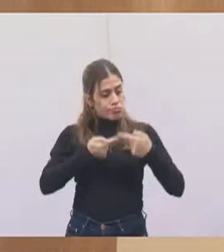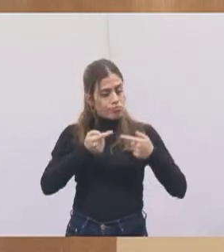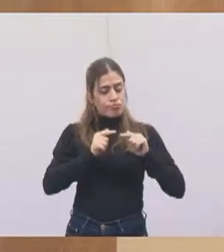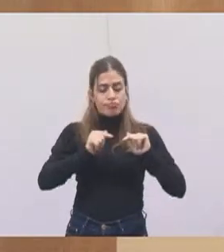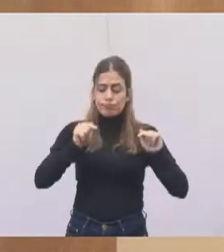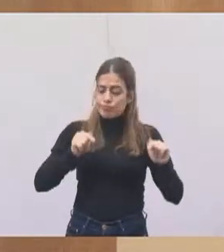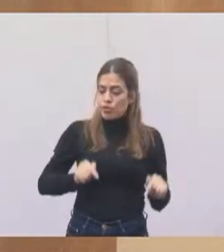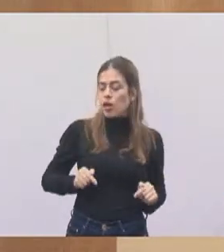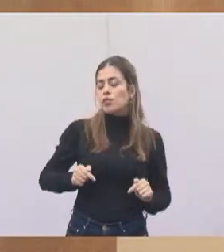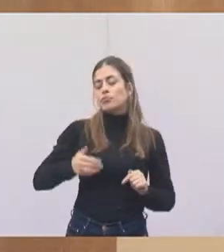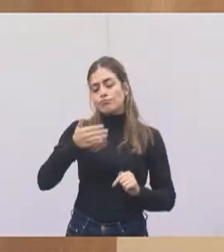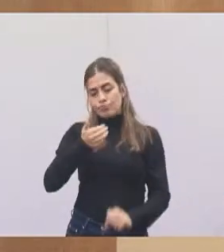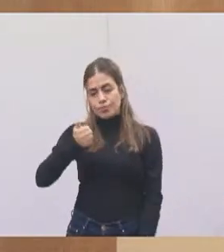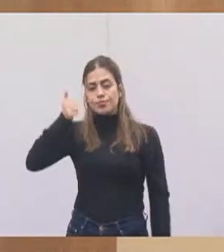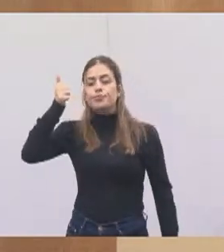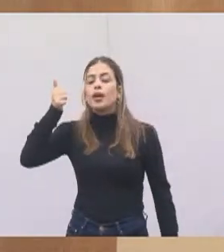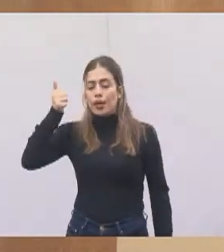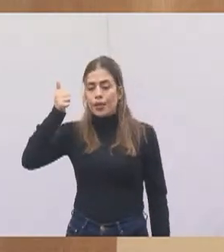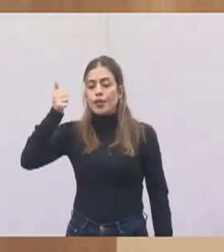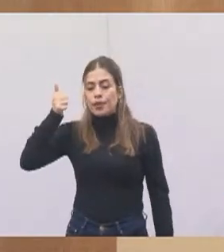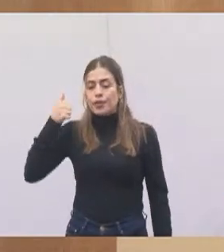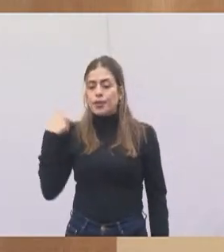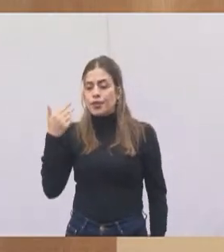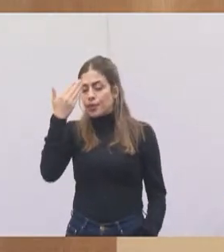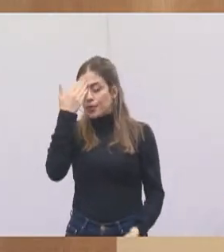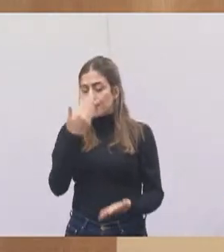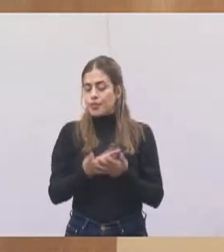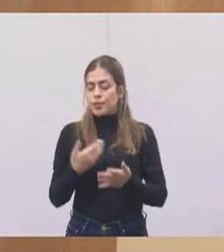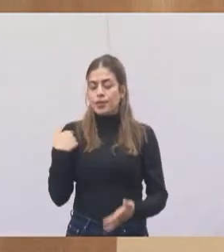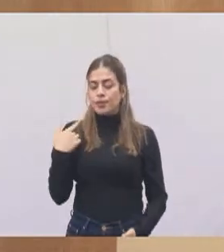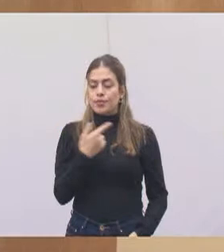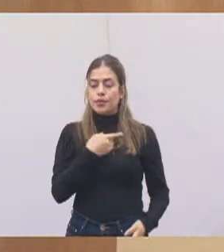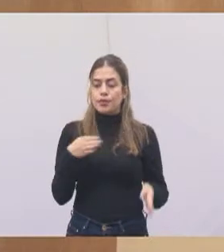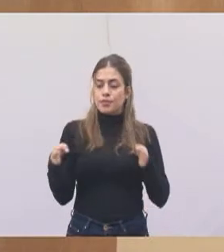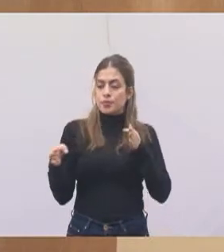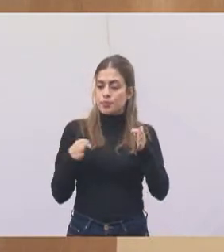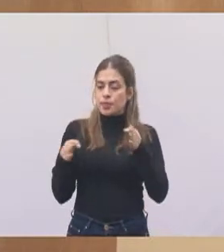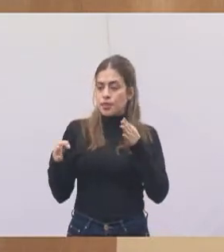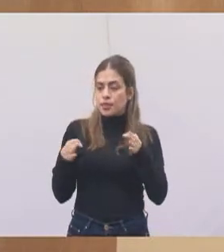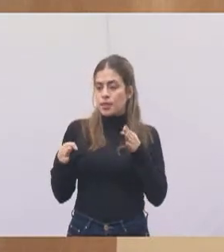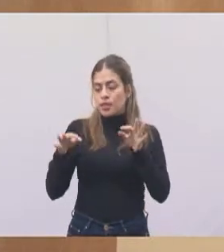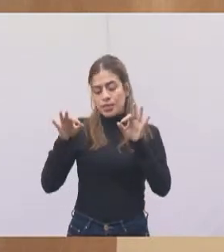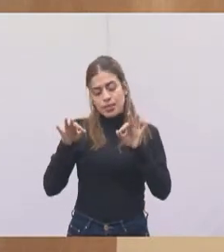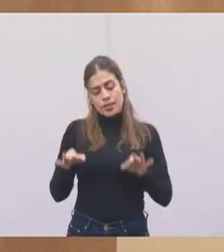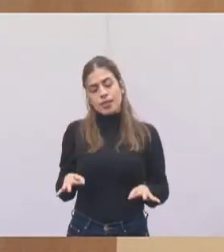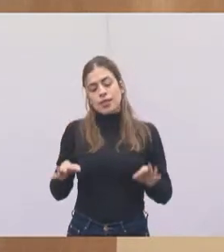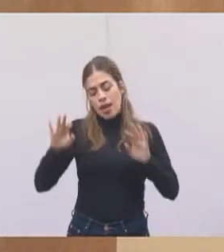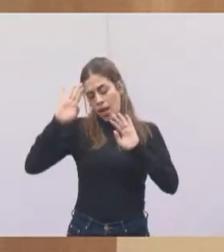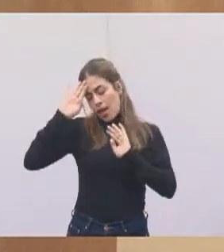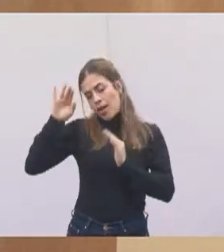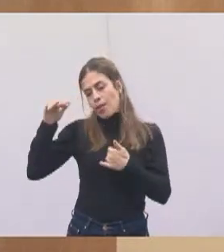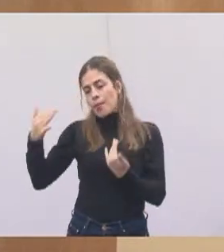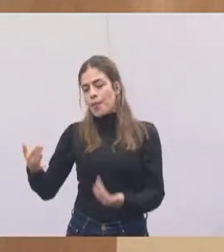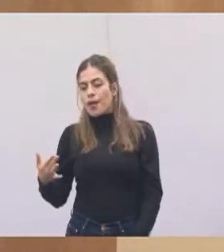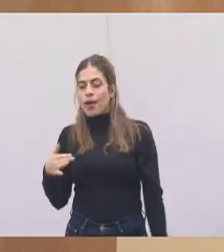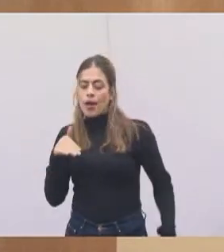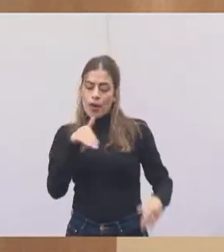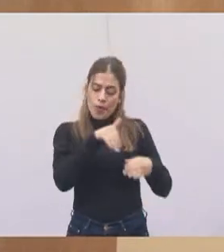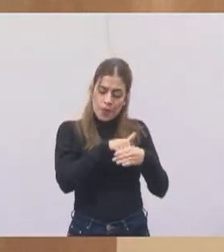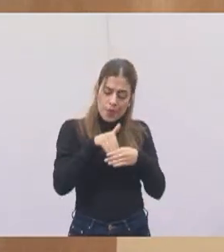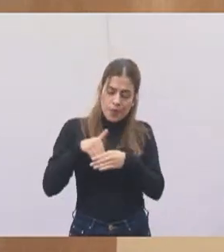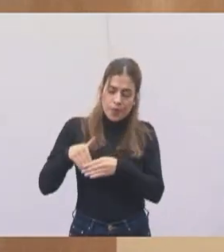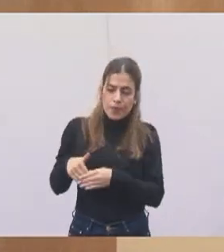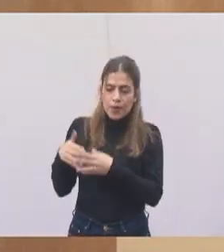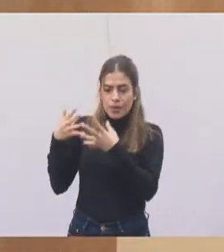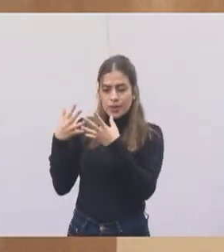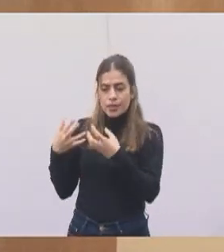você, população de Jacareí. Confie em nós, no nosso mandato, porque nós vamos com certeza honrar os votos que a gente recebeu aqui